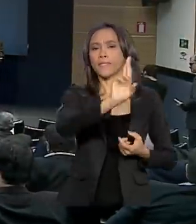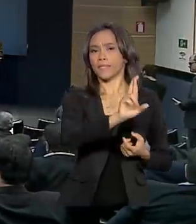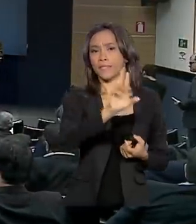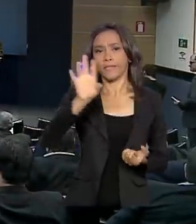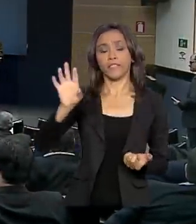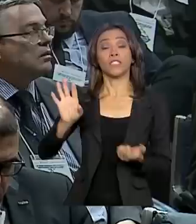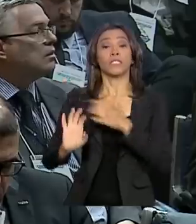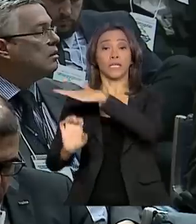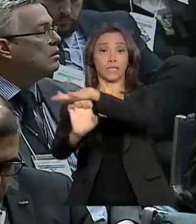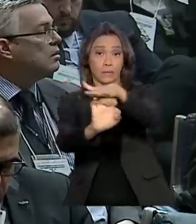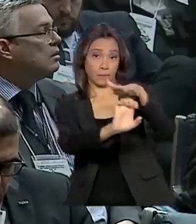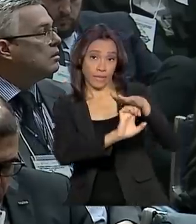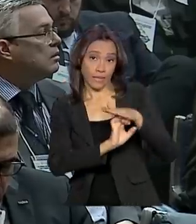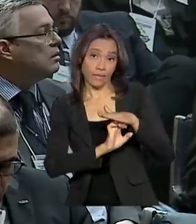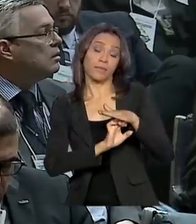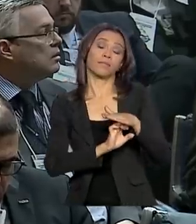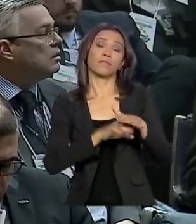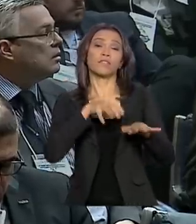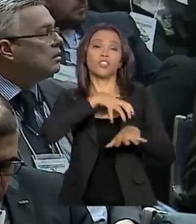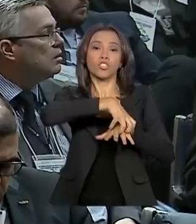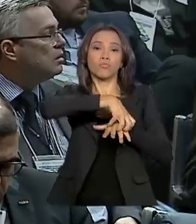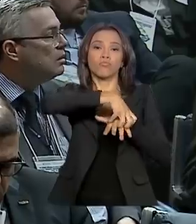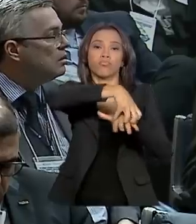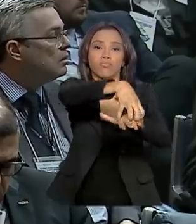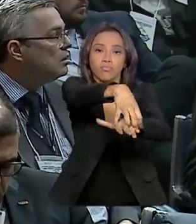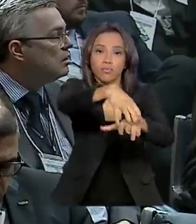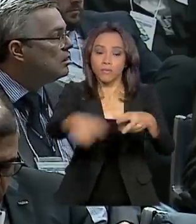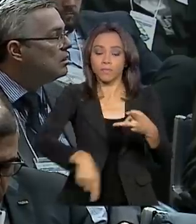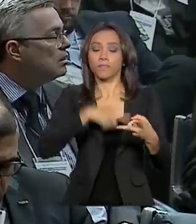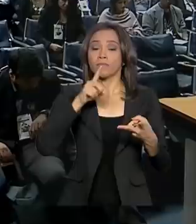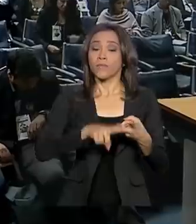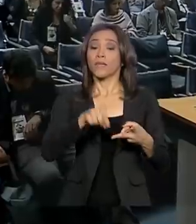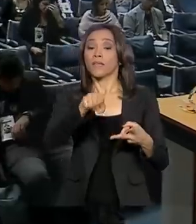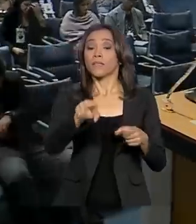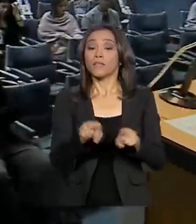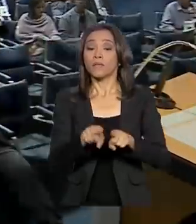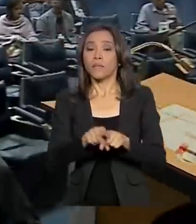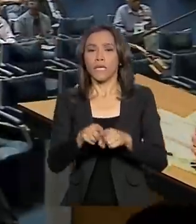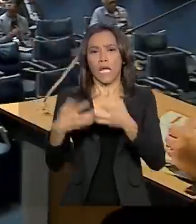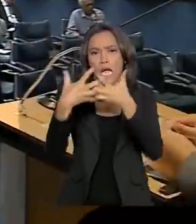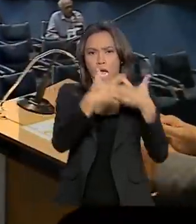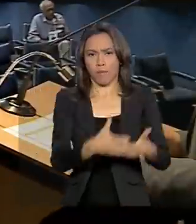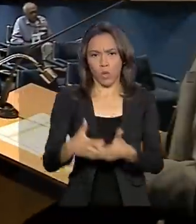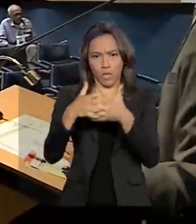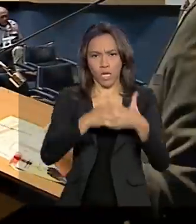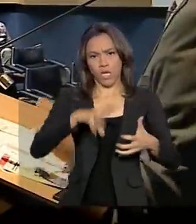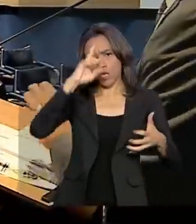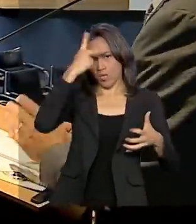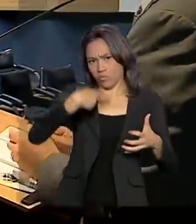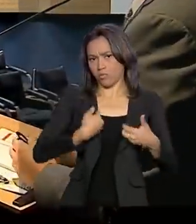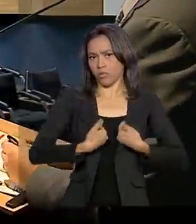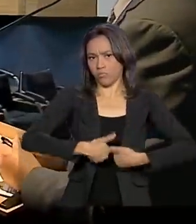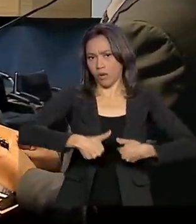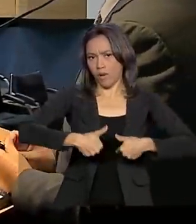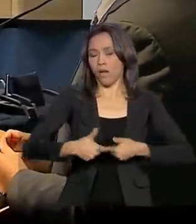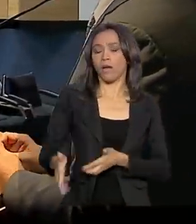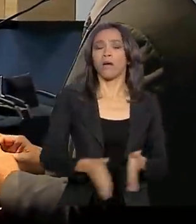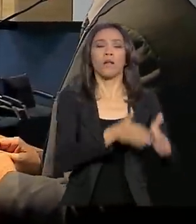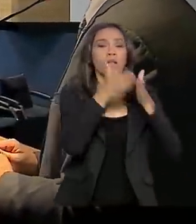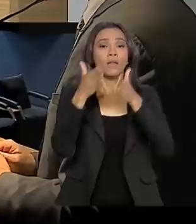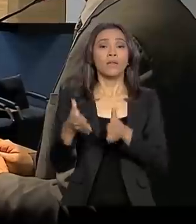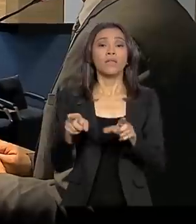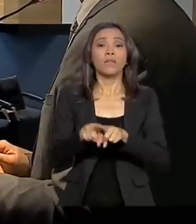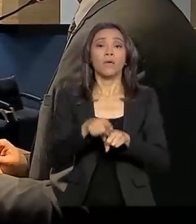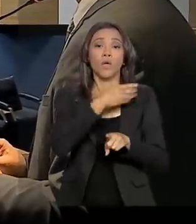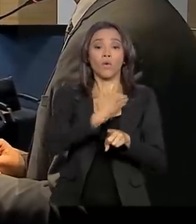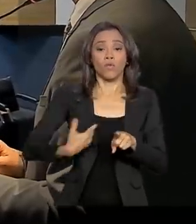empresas de transportes de cargas, dos embarcadores de carga, dos caminhoneiros autônomos e do governo federal, que